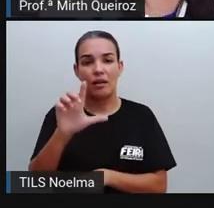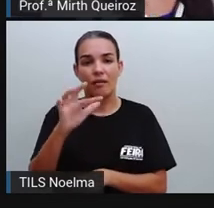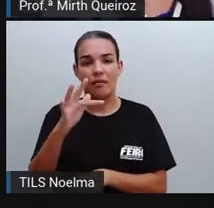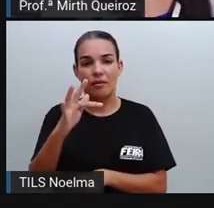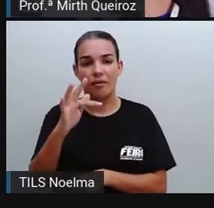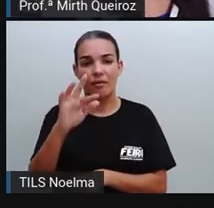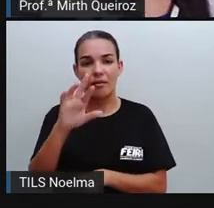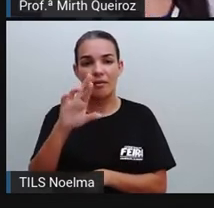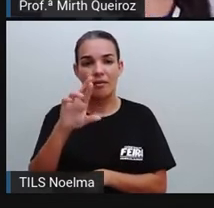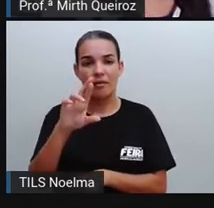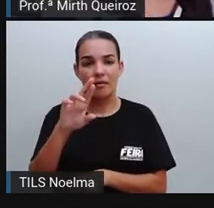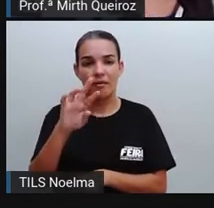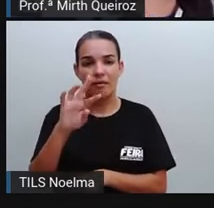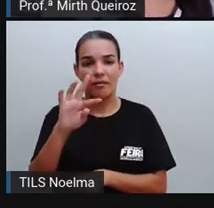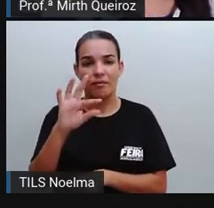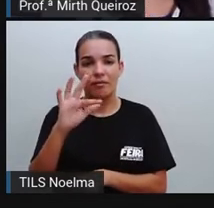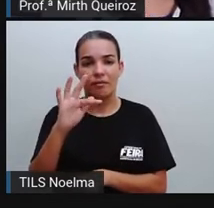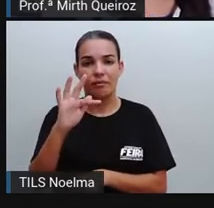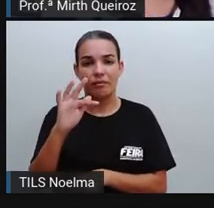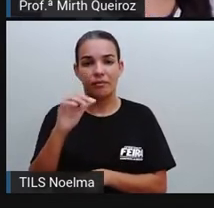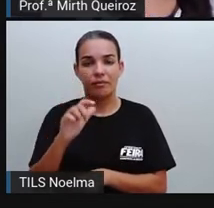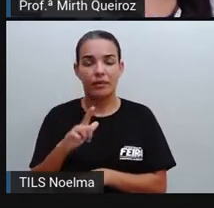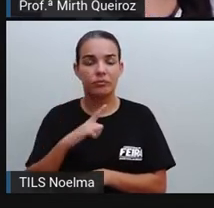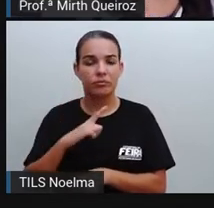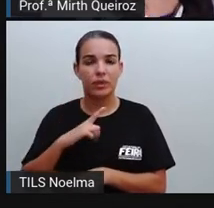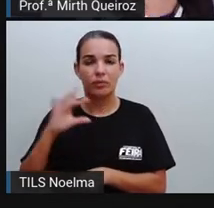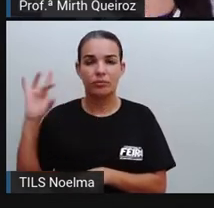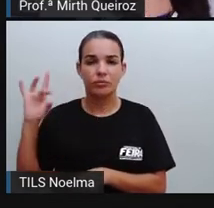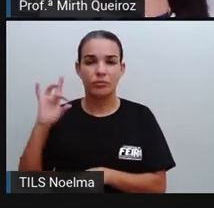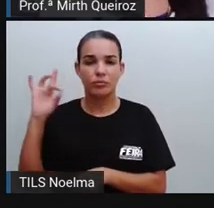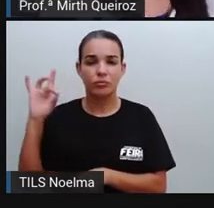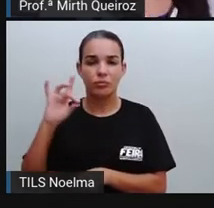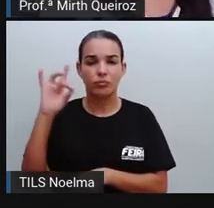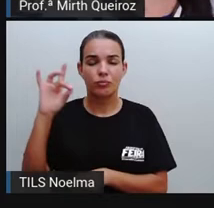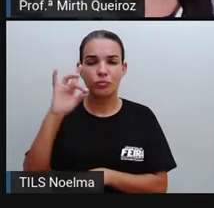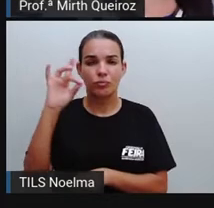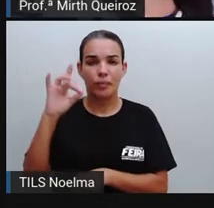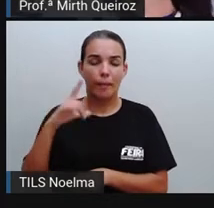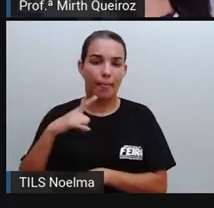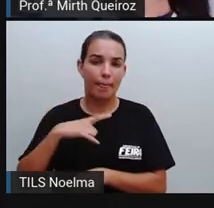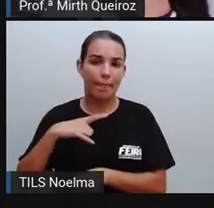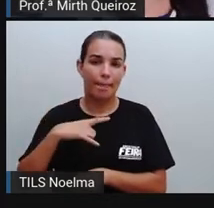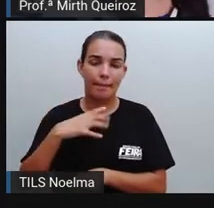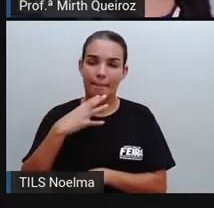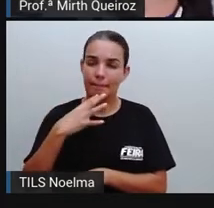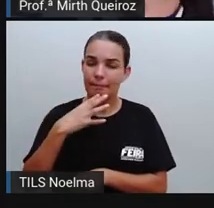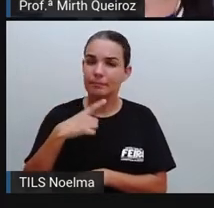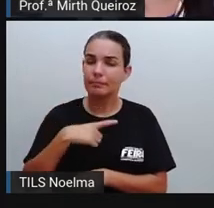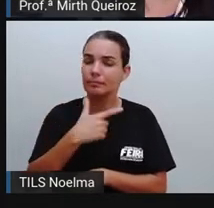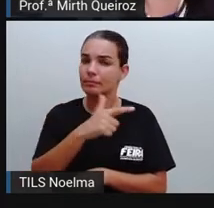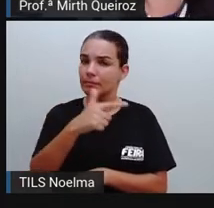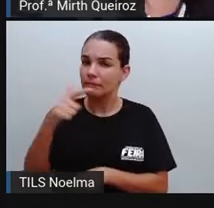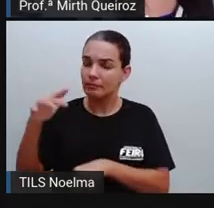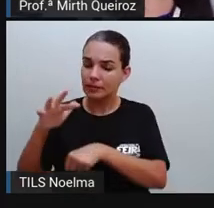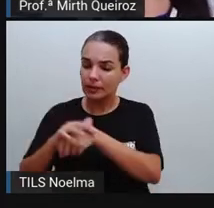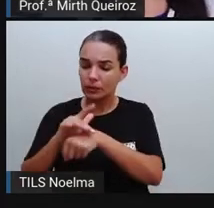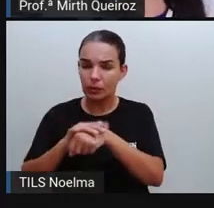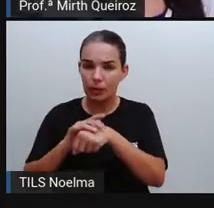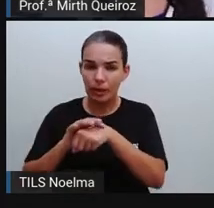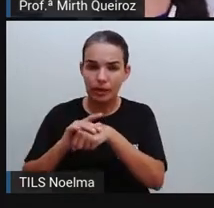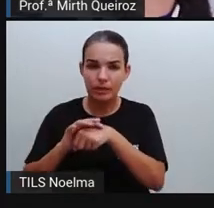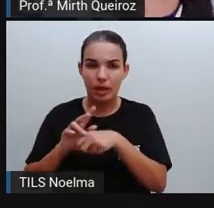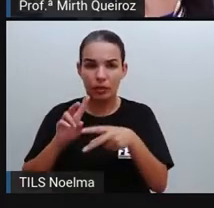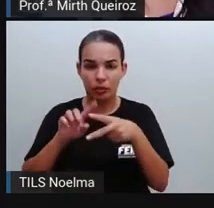doença que é uma das doenças mais perigosas causadas por esse mosquitinho aí, que já é conhecida, nós temos outras doenças, outras